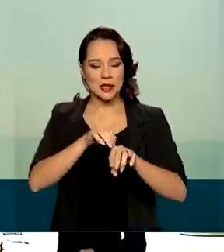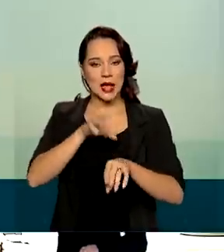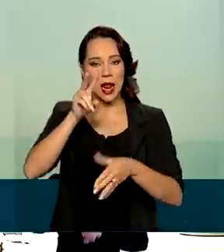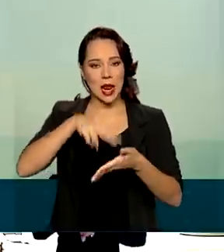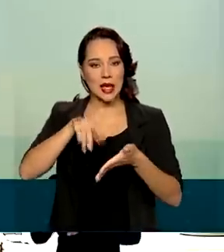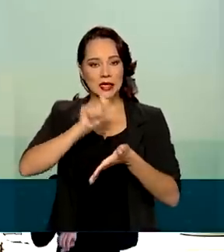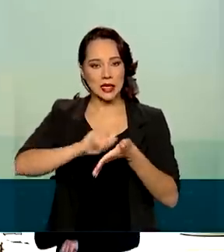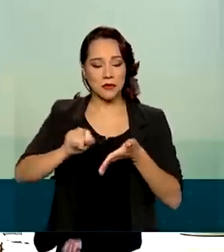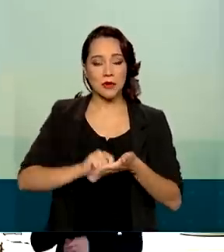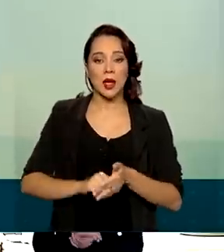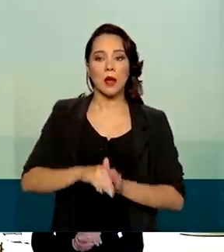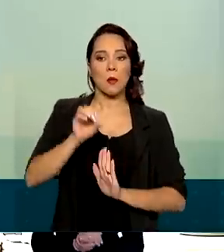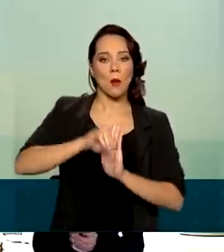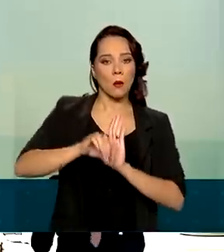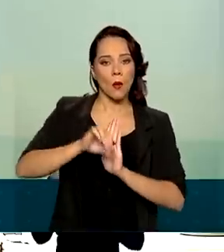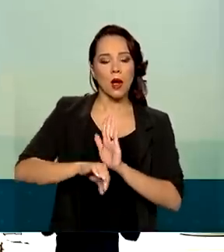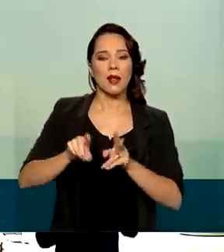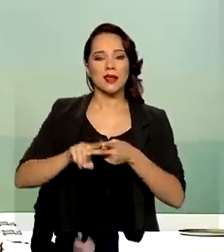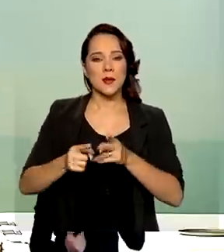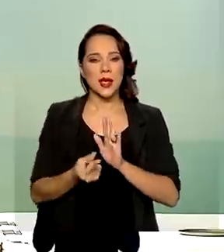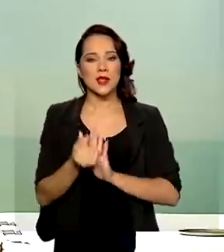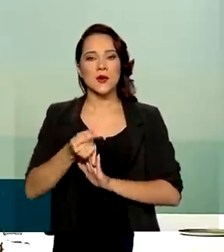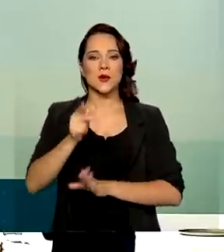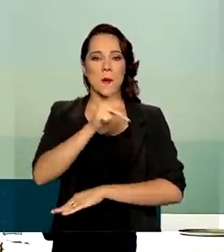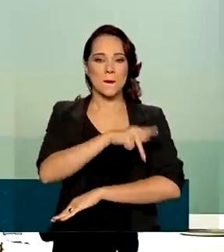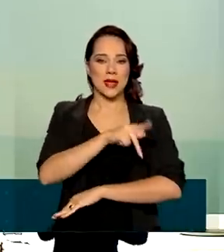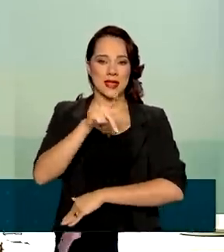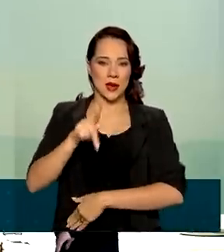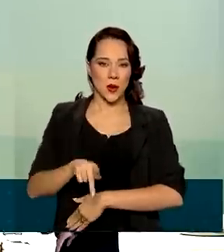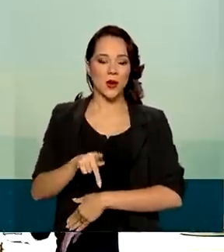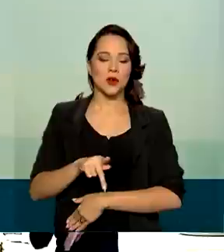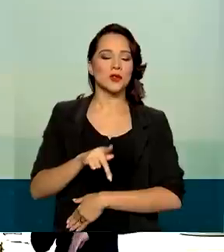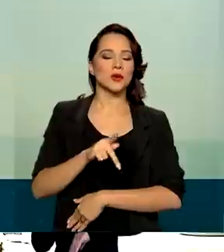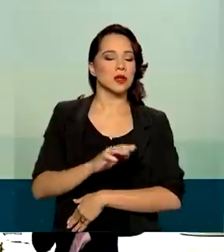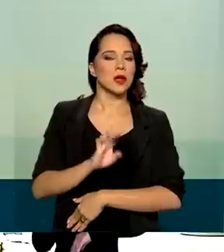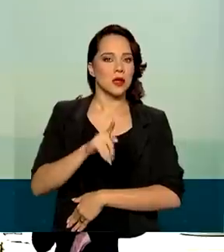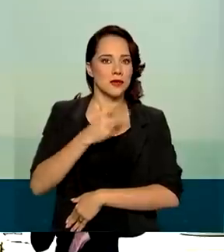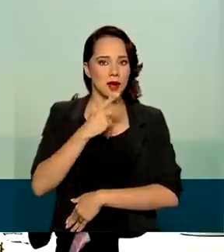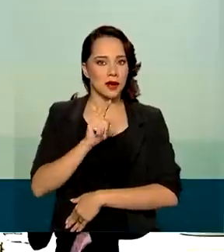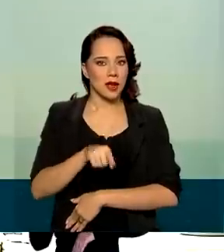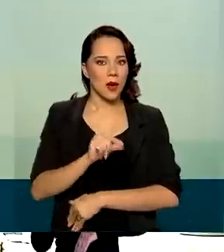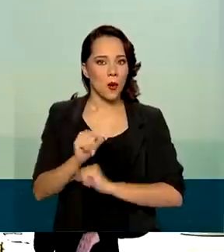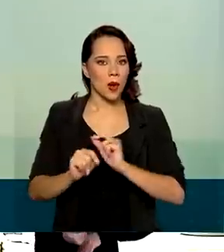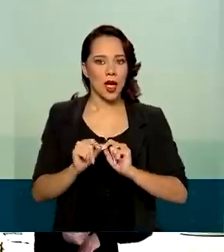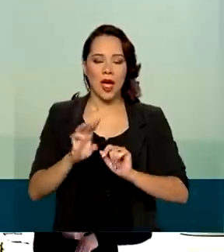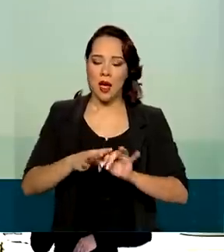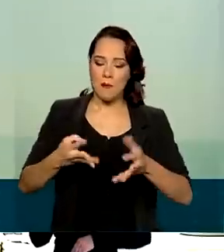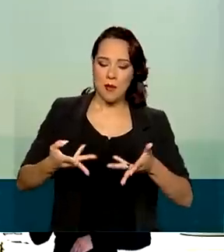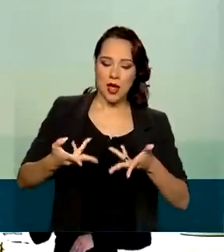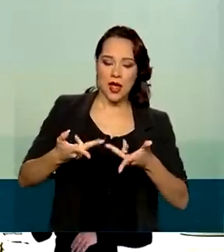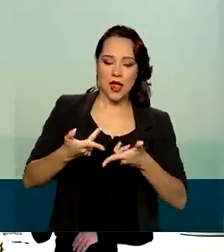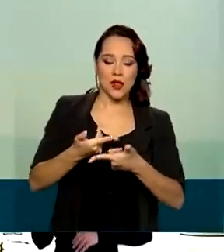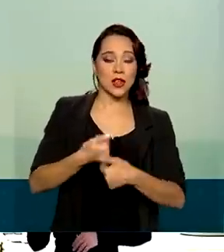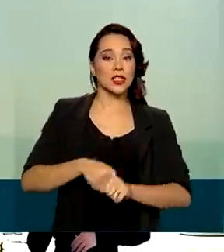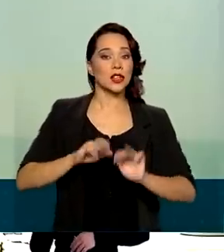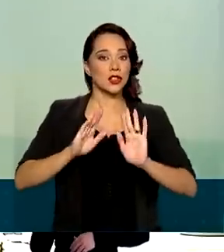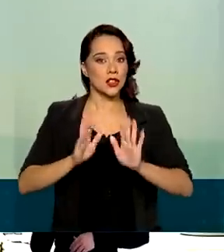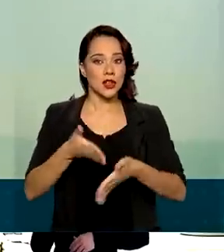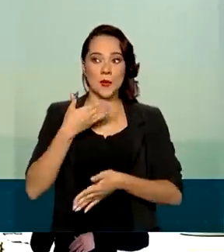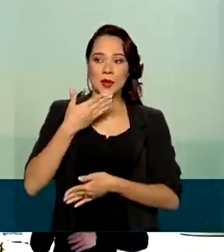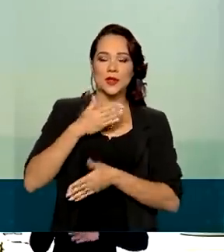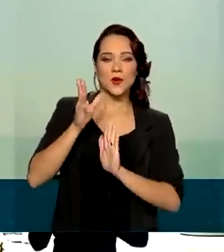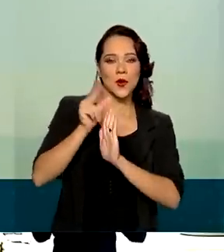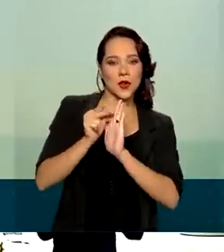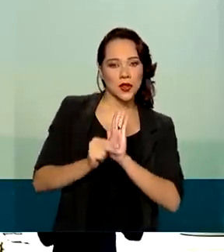desoneração dos entes executores e recursos pedagógicos, que, ouso dizer, são aprimoramentos dos já aclamados